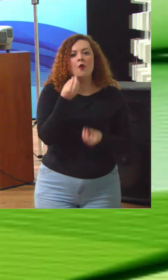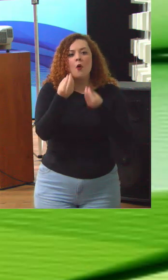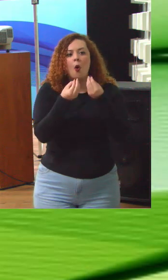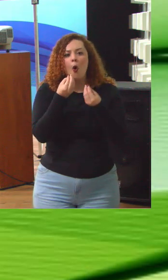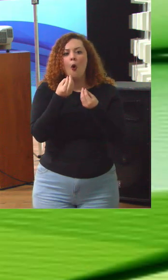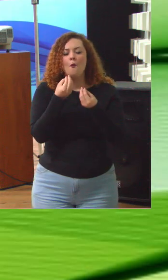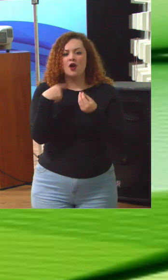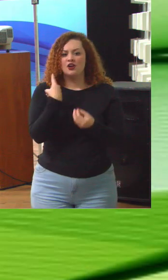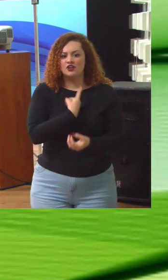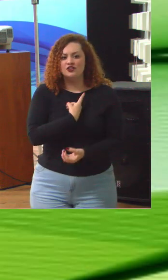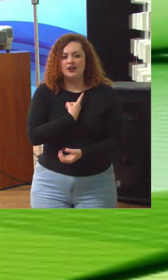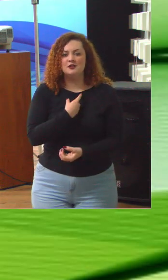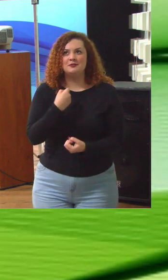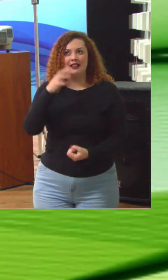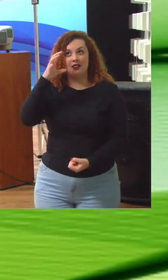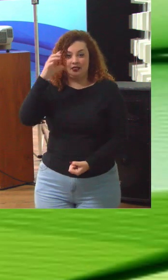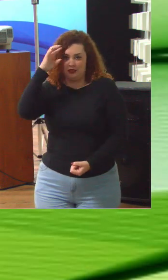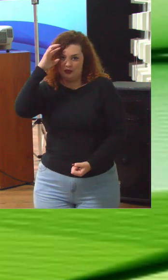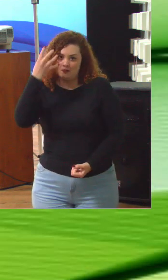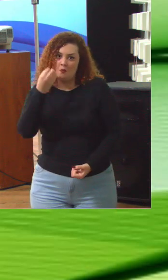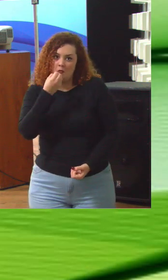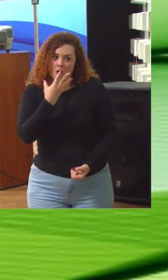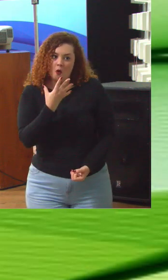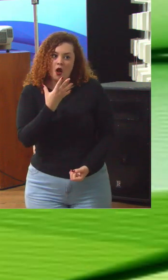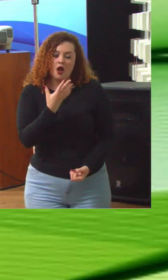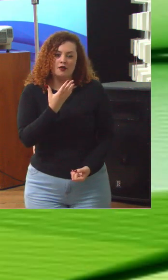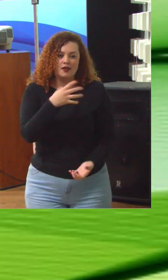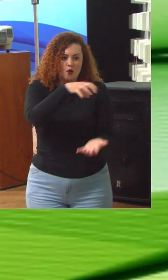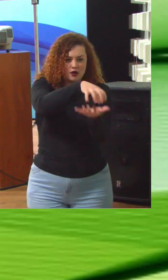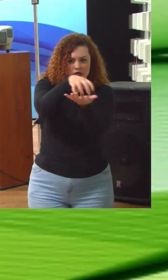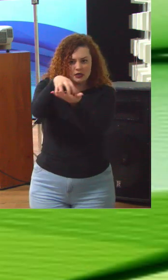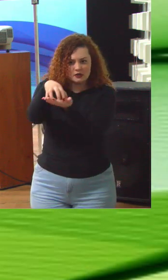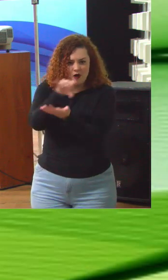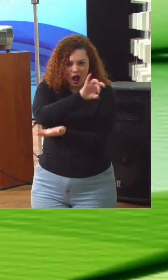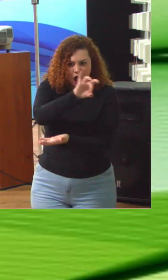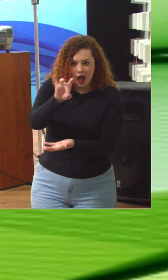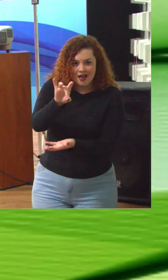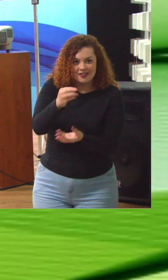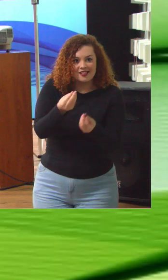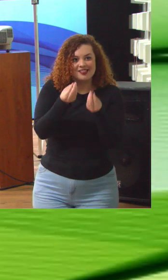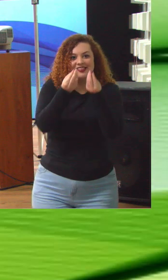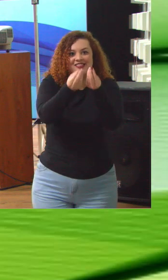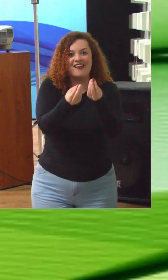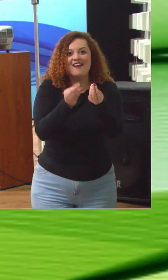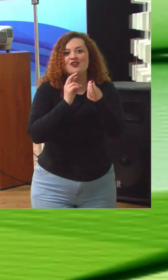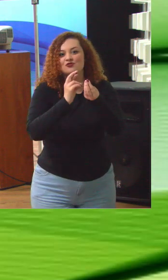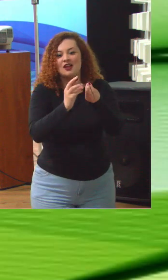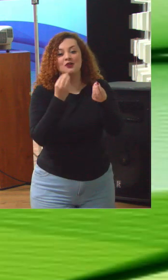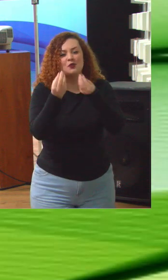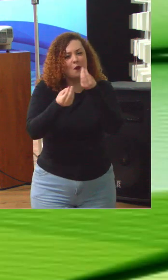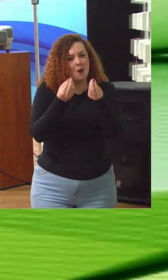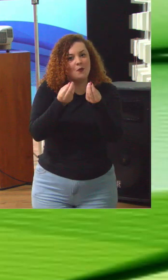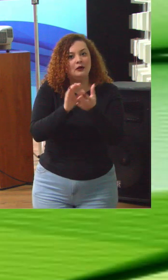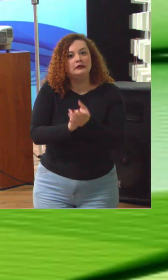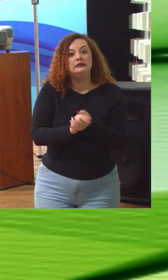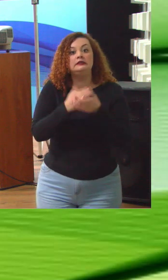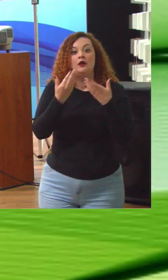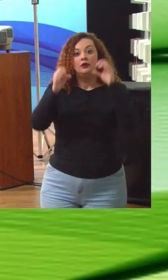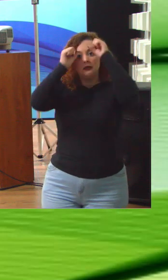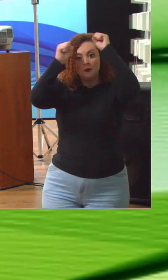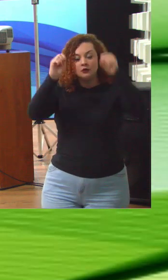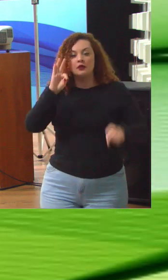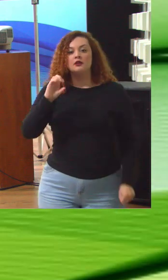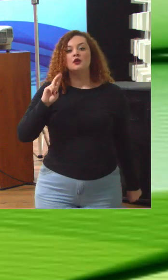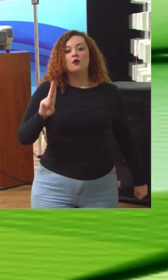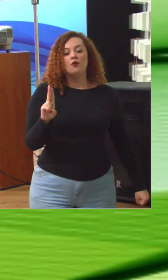que nós temos decisões boas que levam essa organização a entregar adequadamente os seus resultados? O Tribunal de Contas,